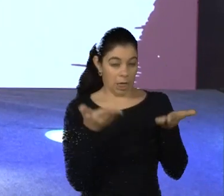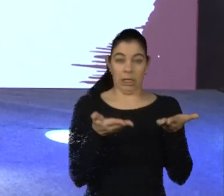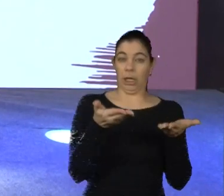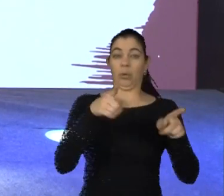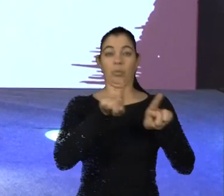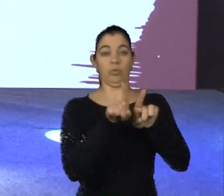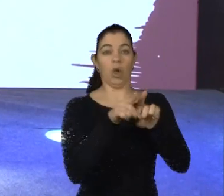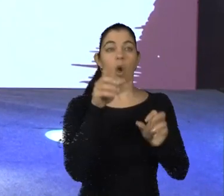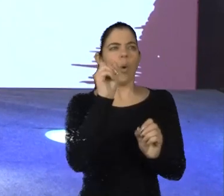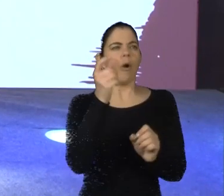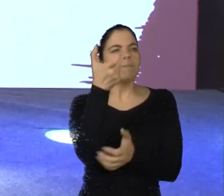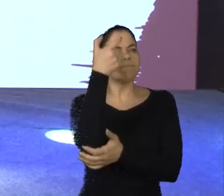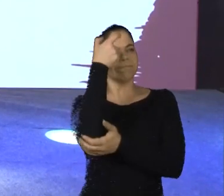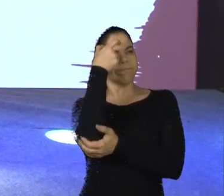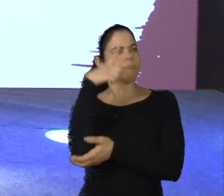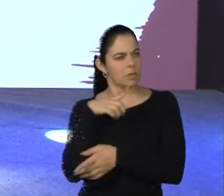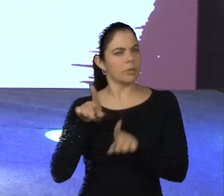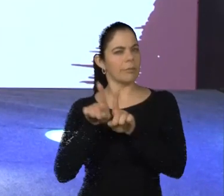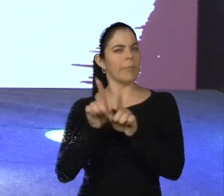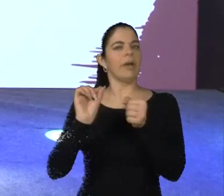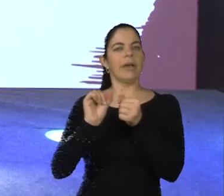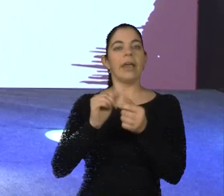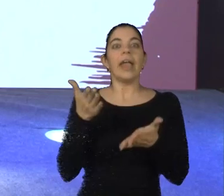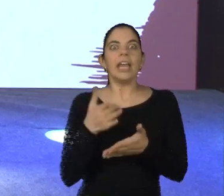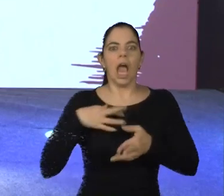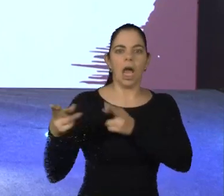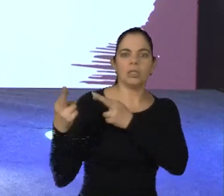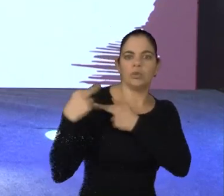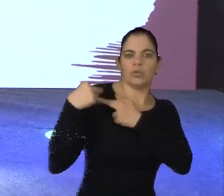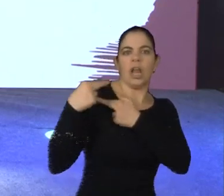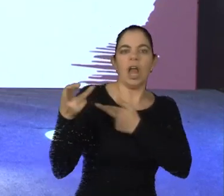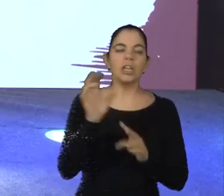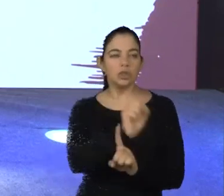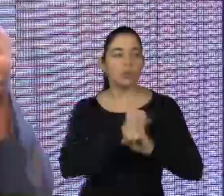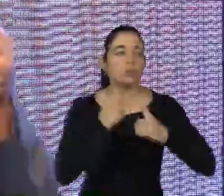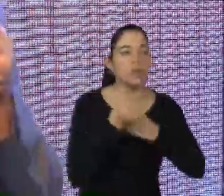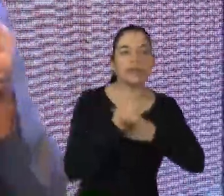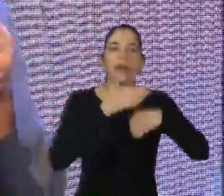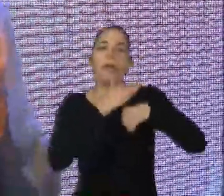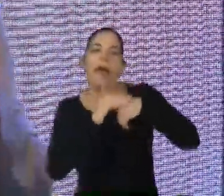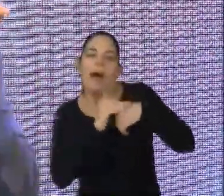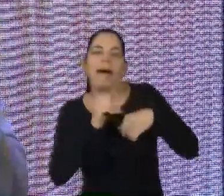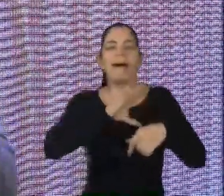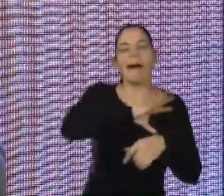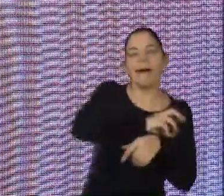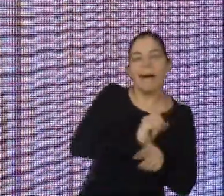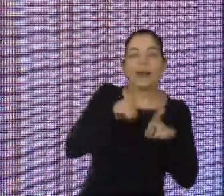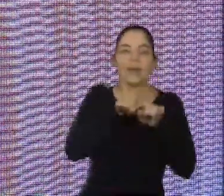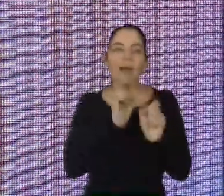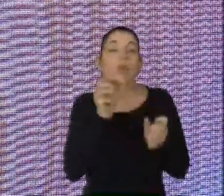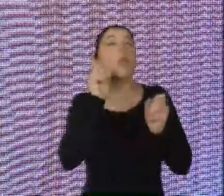se definiu na vida, sociabilidade, abertura ao novo e responsabilidade. São palavras que configuram o que, quando nós